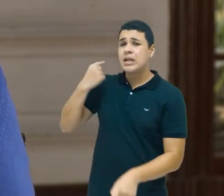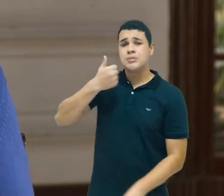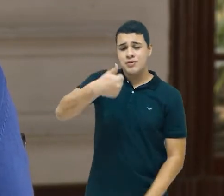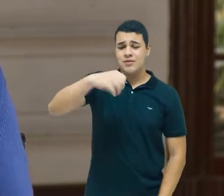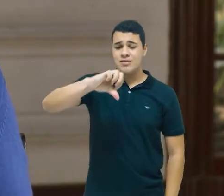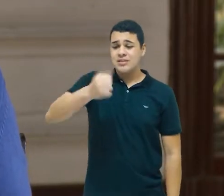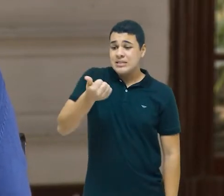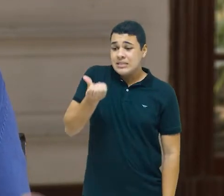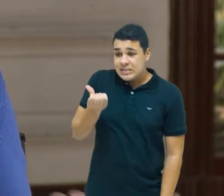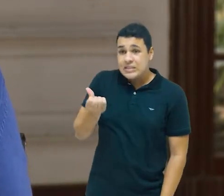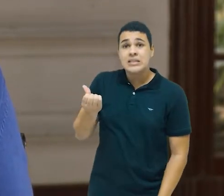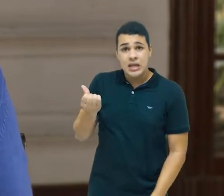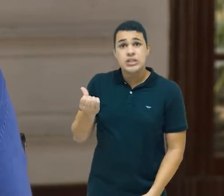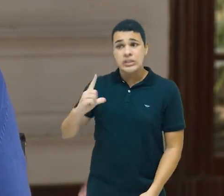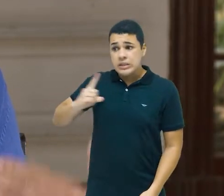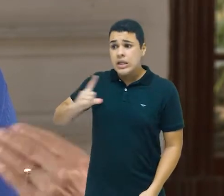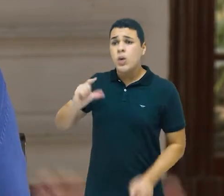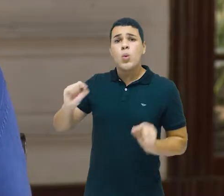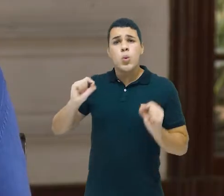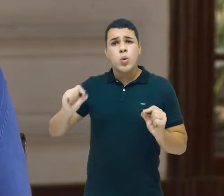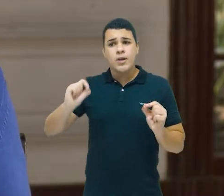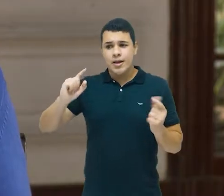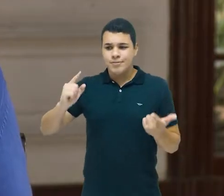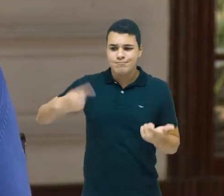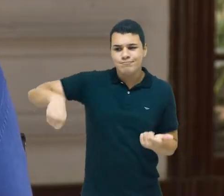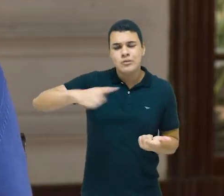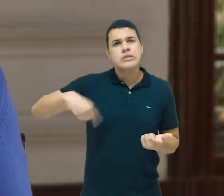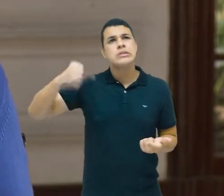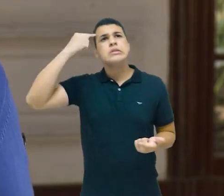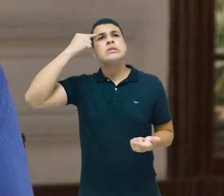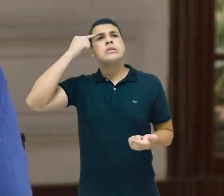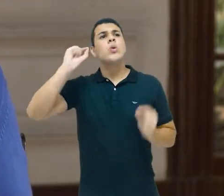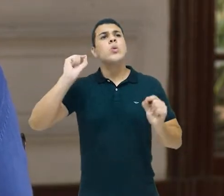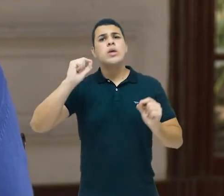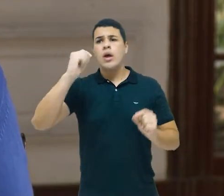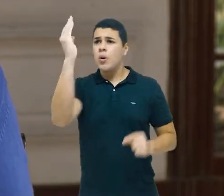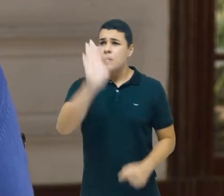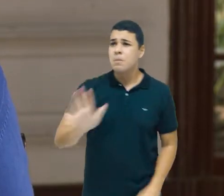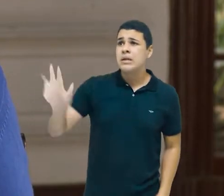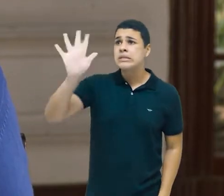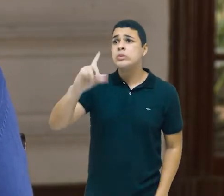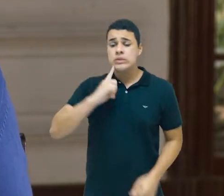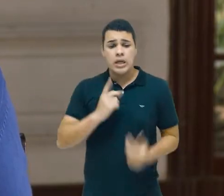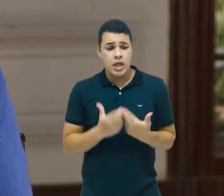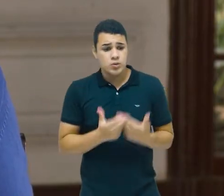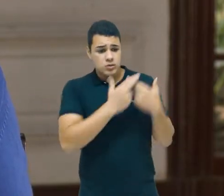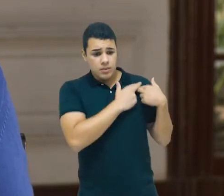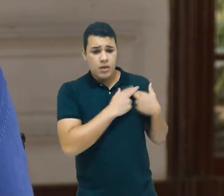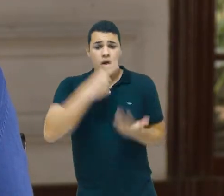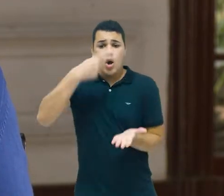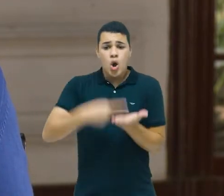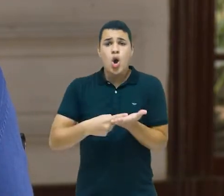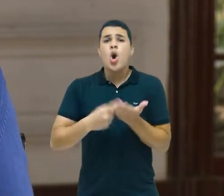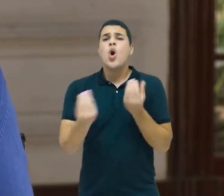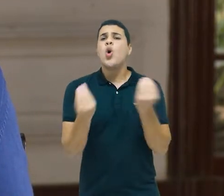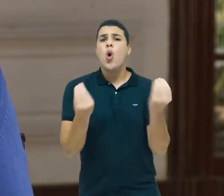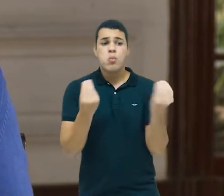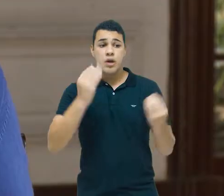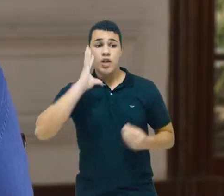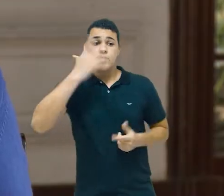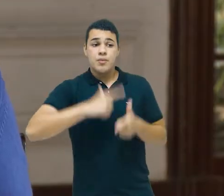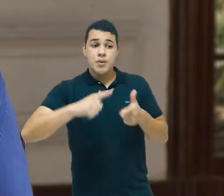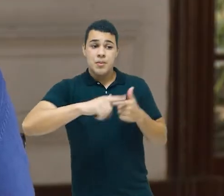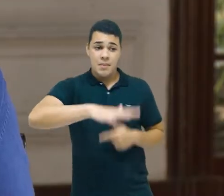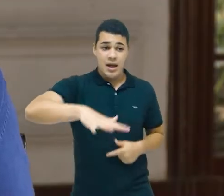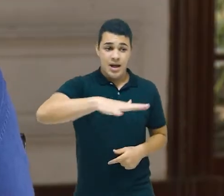a gente tem uma pegada nesse país de muito compromisso com a resolução de problemas de saúde.